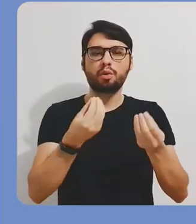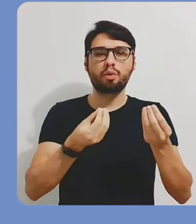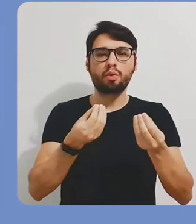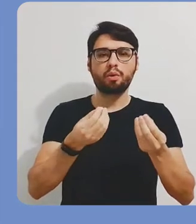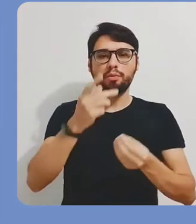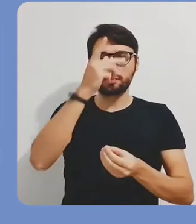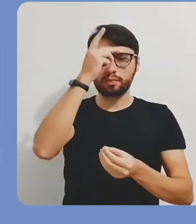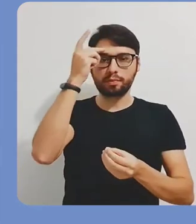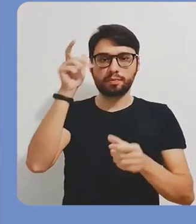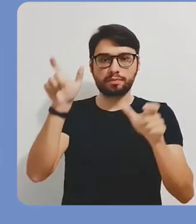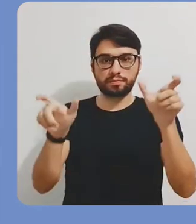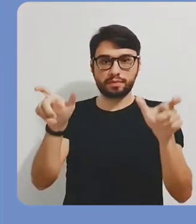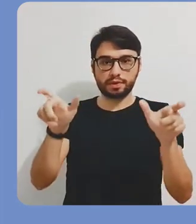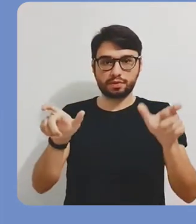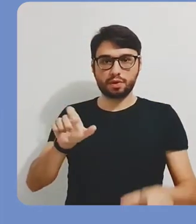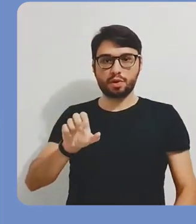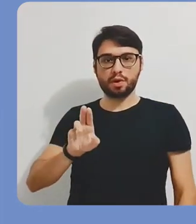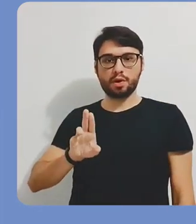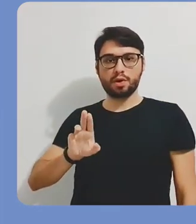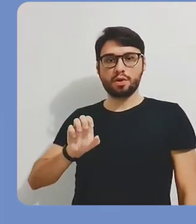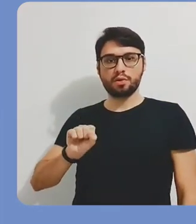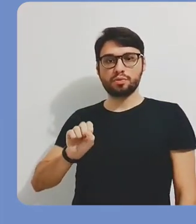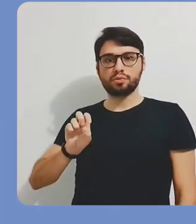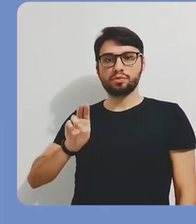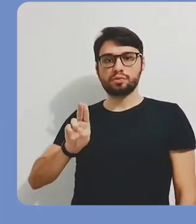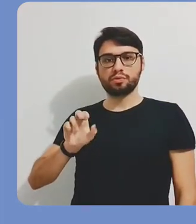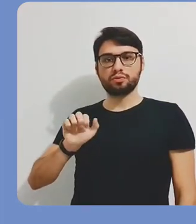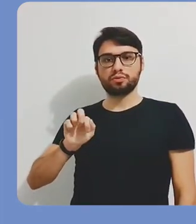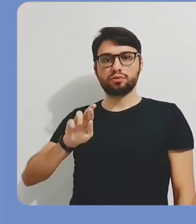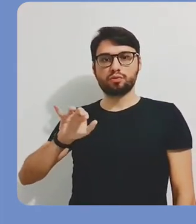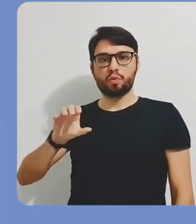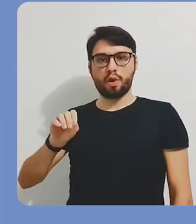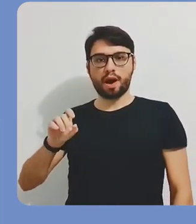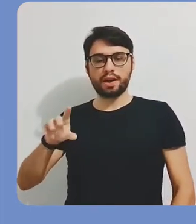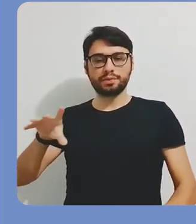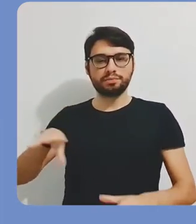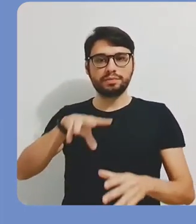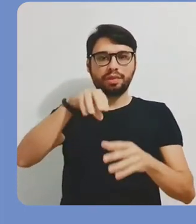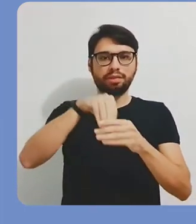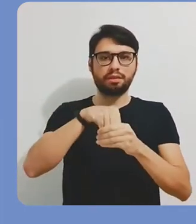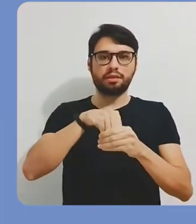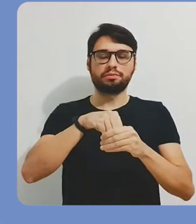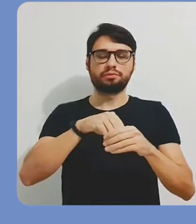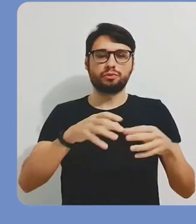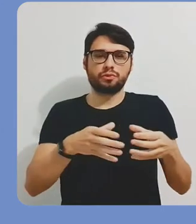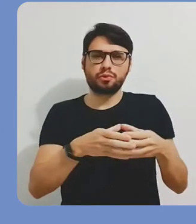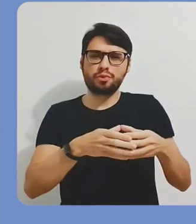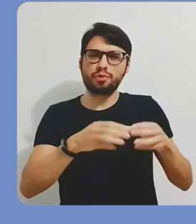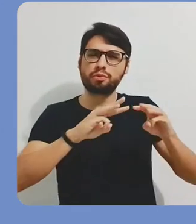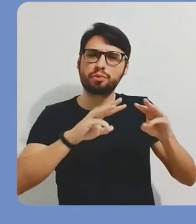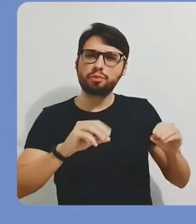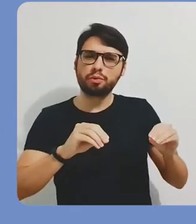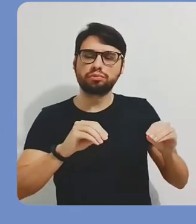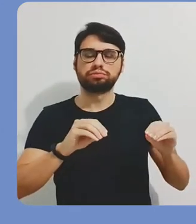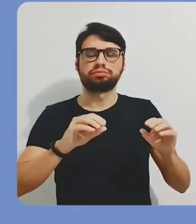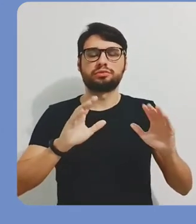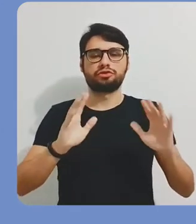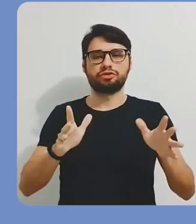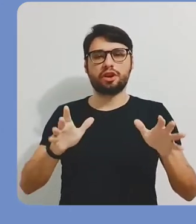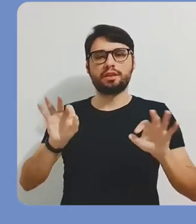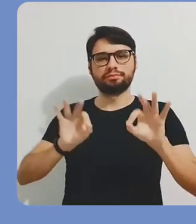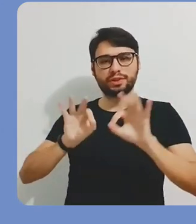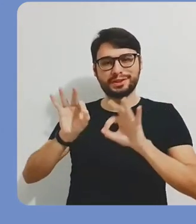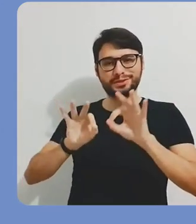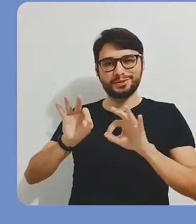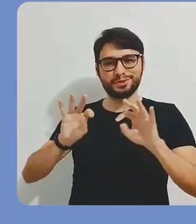Eu vou mostrar para você agora como que a gente faz para adicionar os usuários dentro do espaço do Mudo Grupos. Então, uma vez que